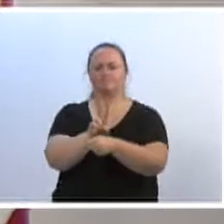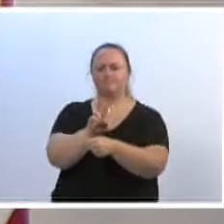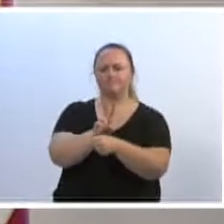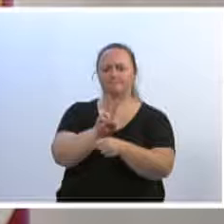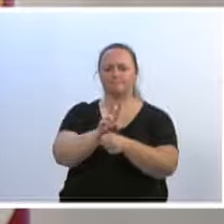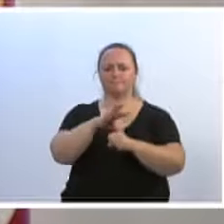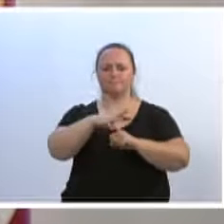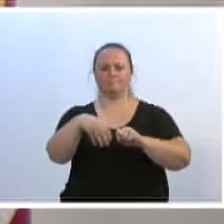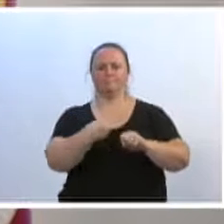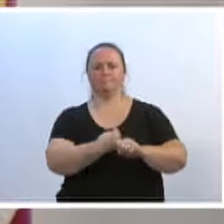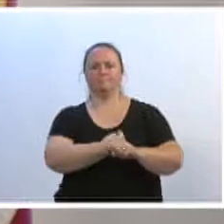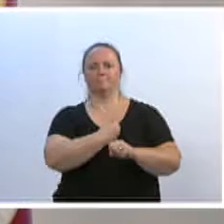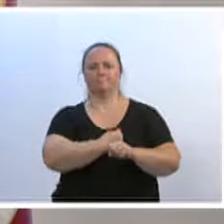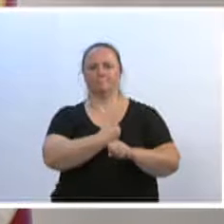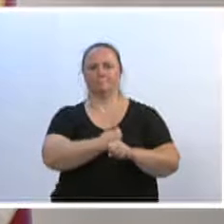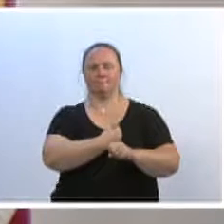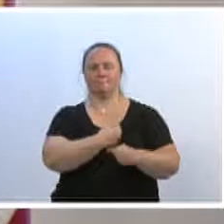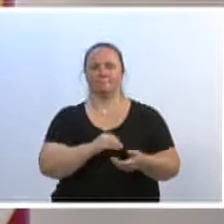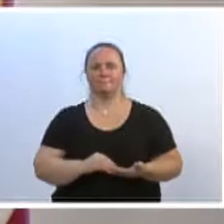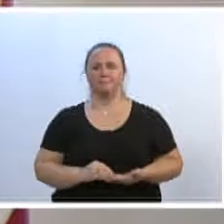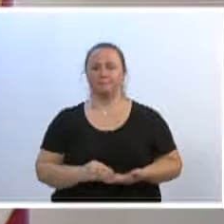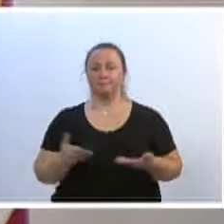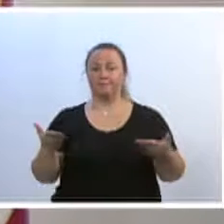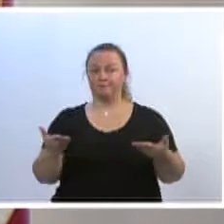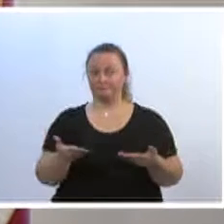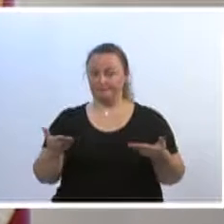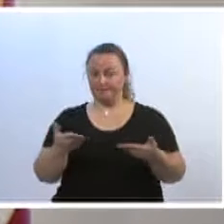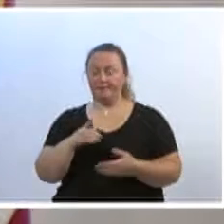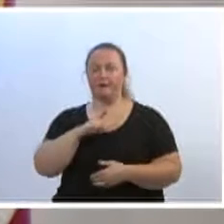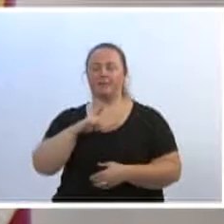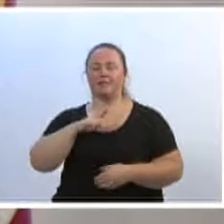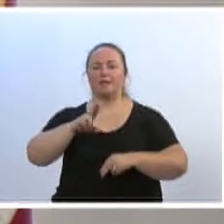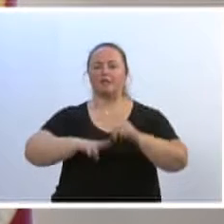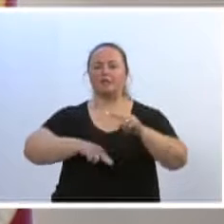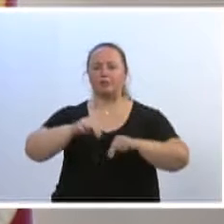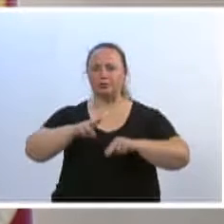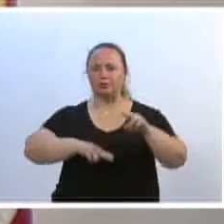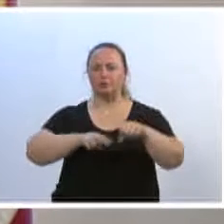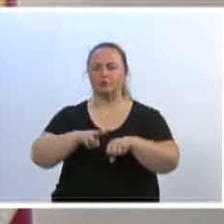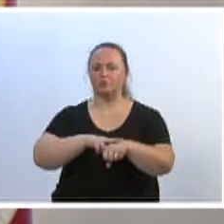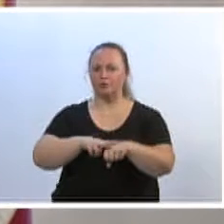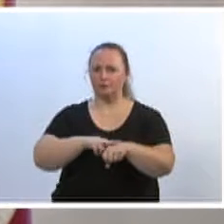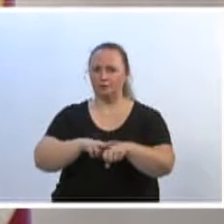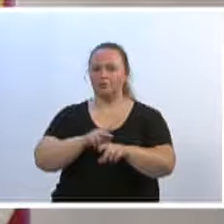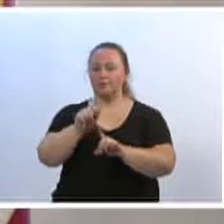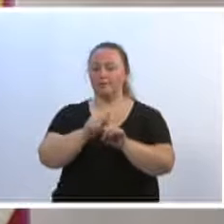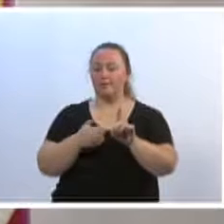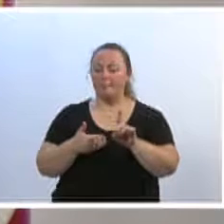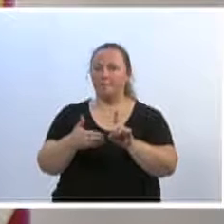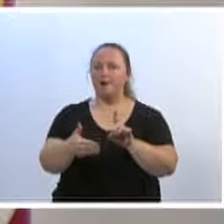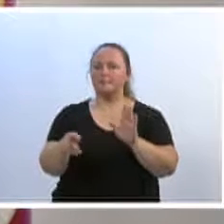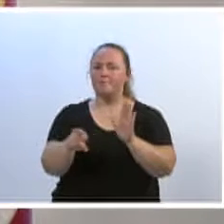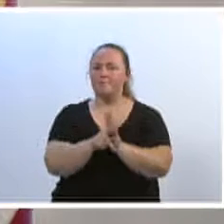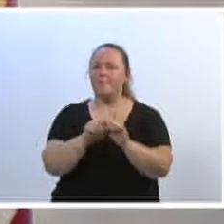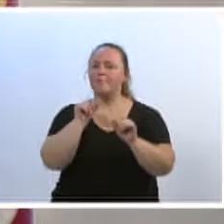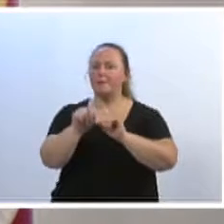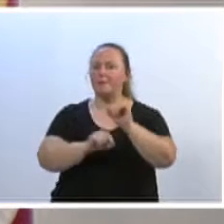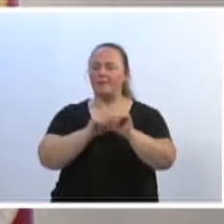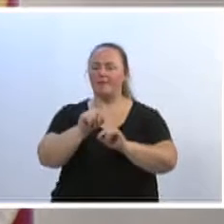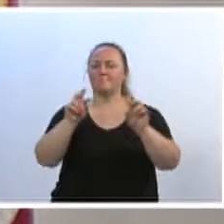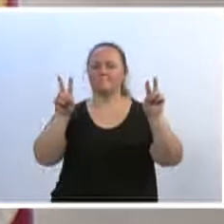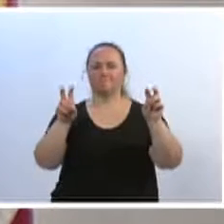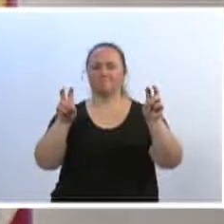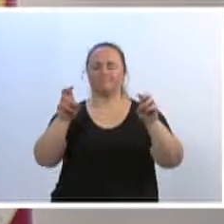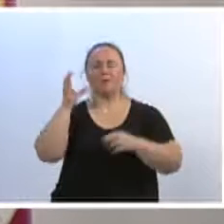do meio ambiente. Nós estamos vivendo agora o junho verde, que é um mês de conscientização à necessidade de